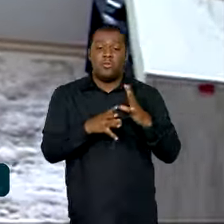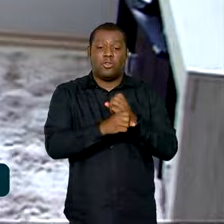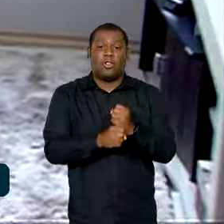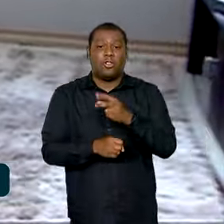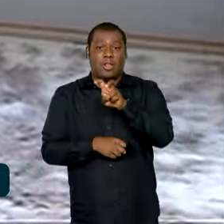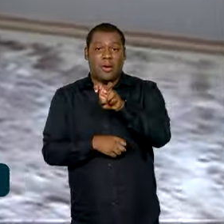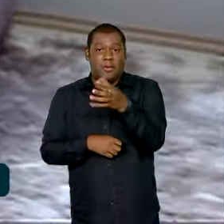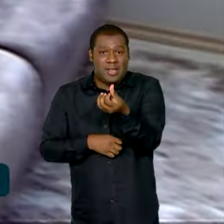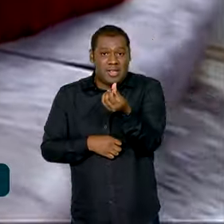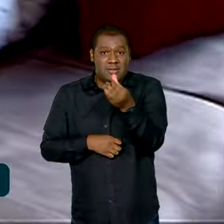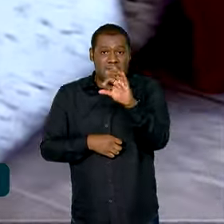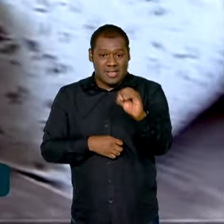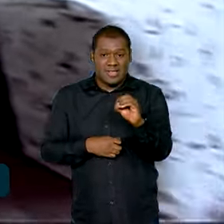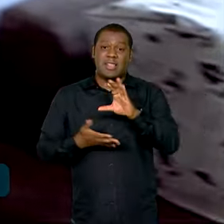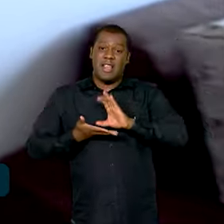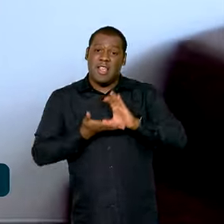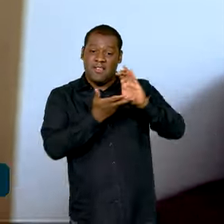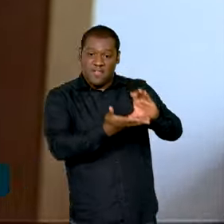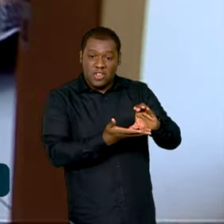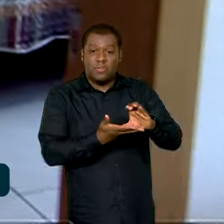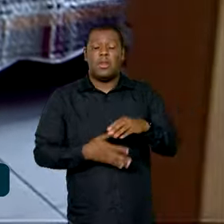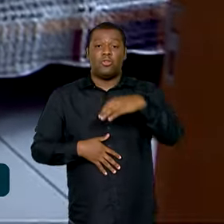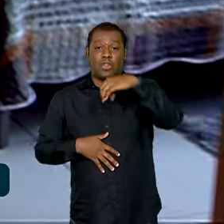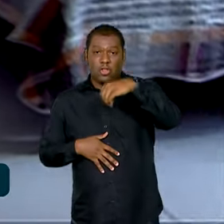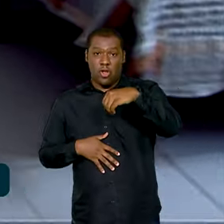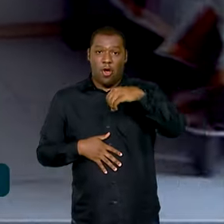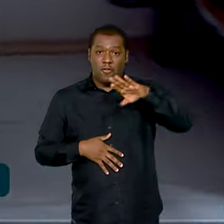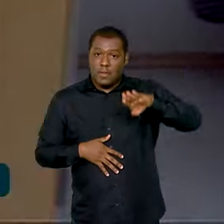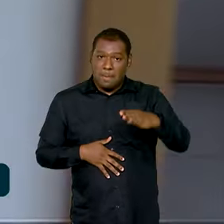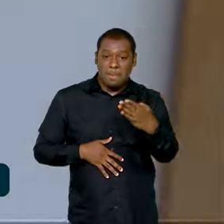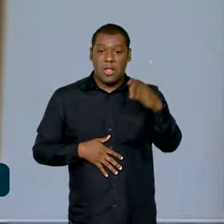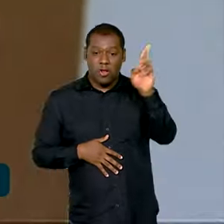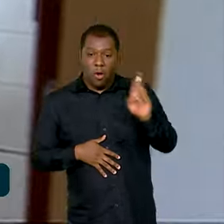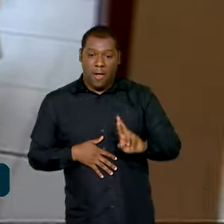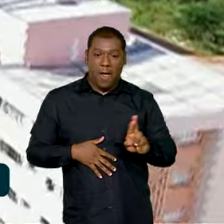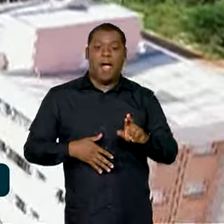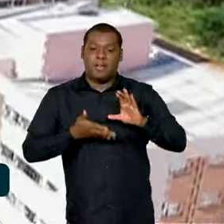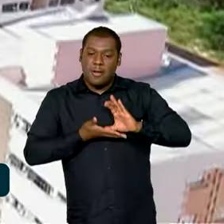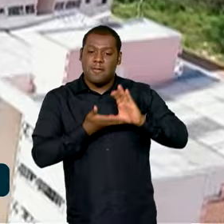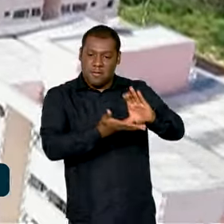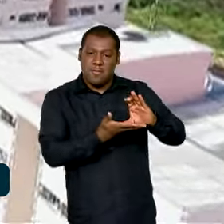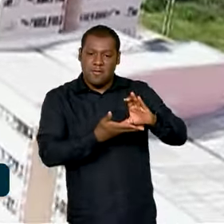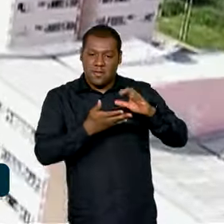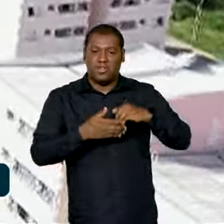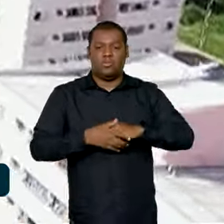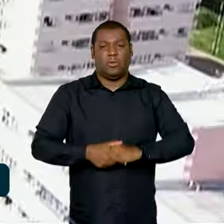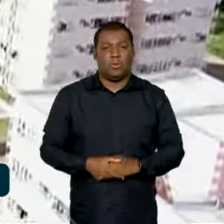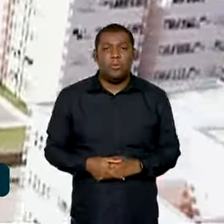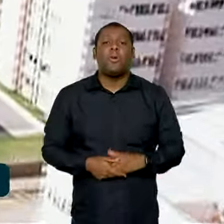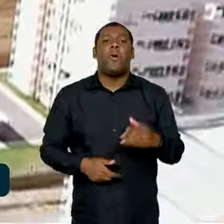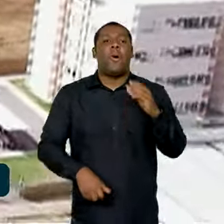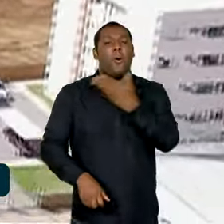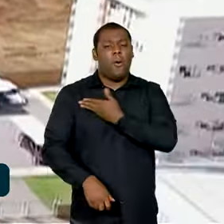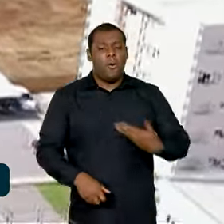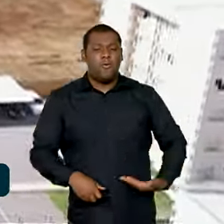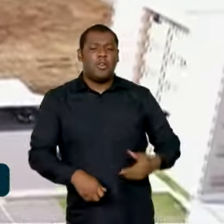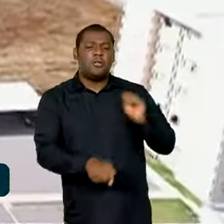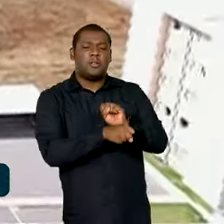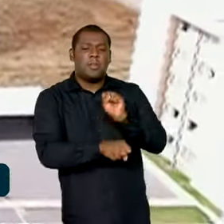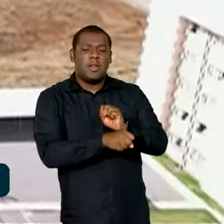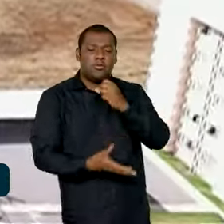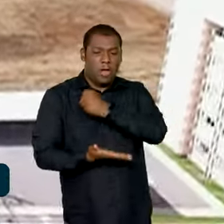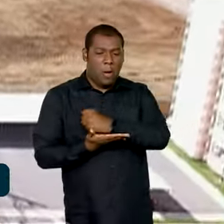cerca de R 9,4 bilhões do fundo de arrendamento residencial. O governo aguarda agora a finalização dos